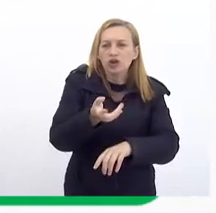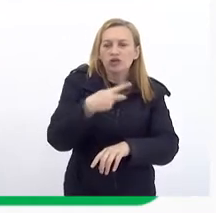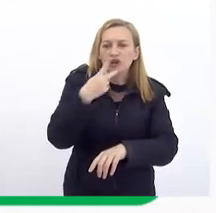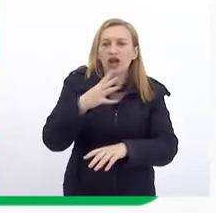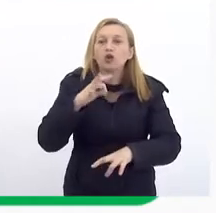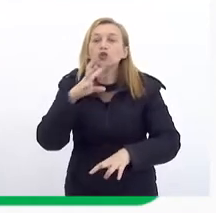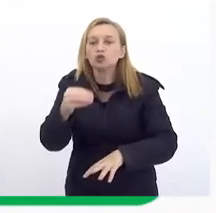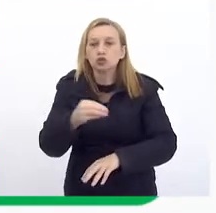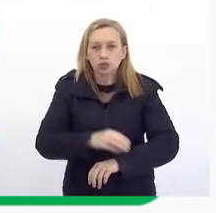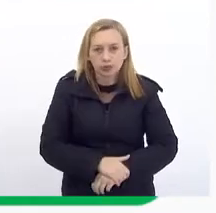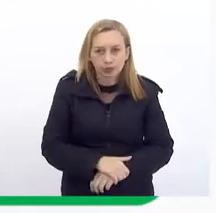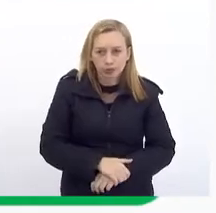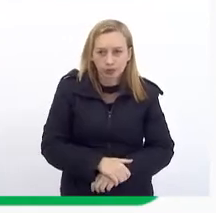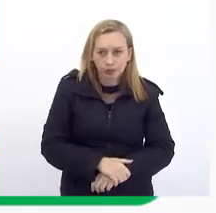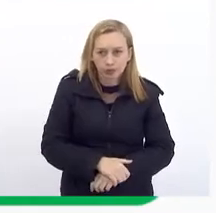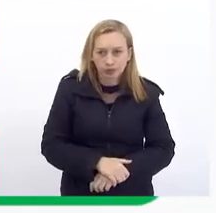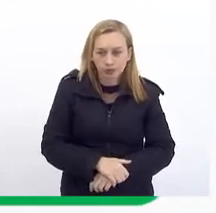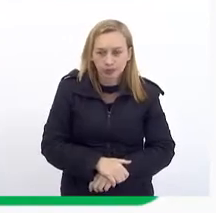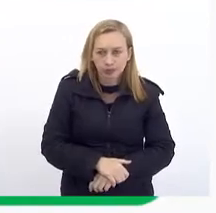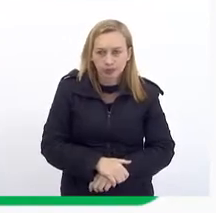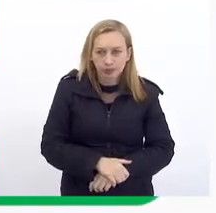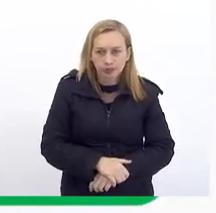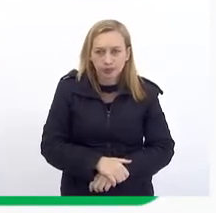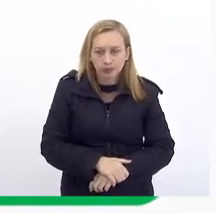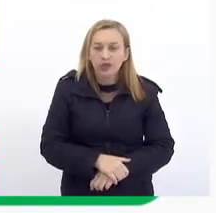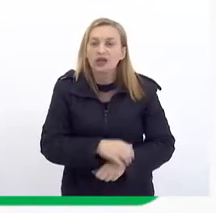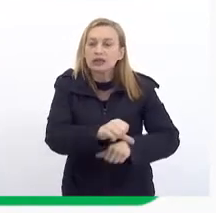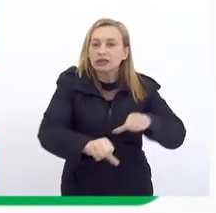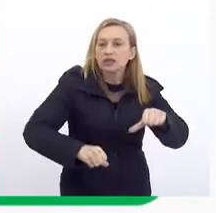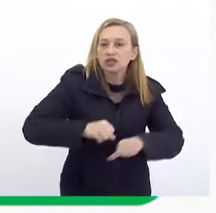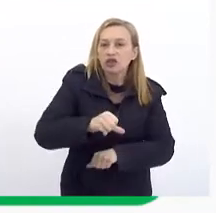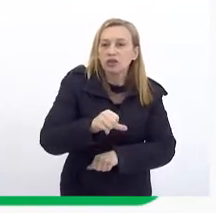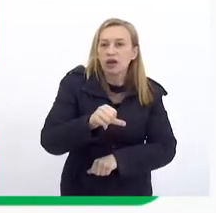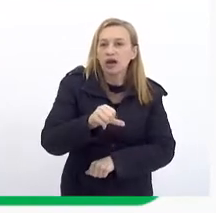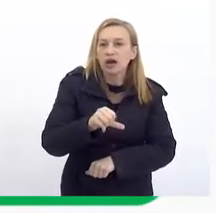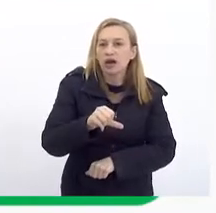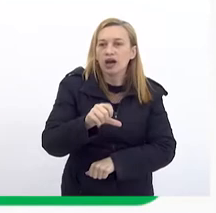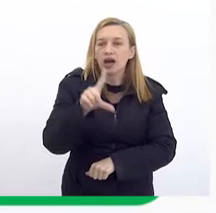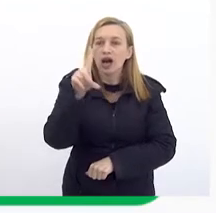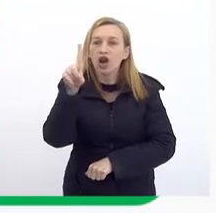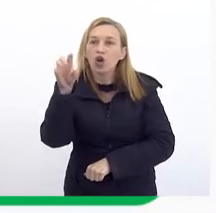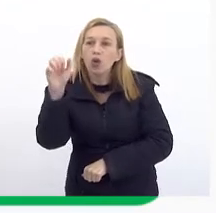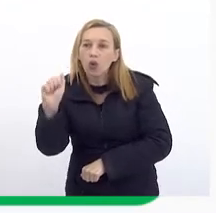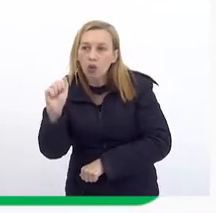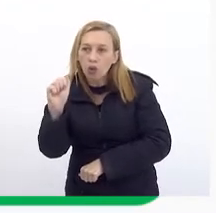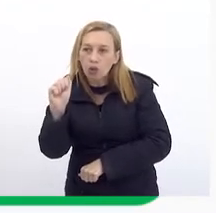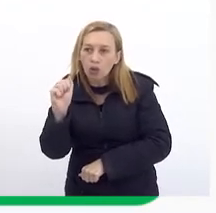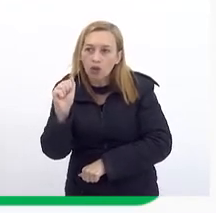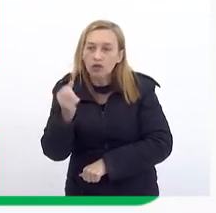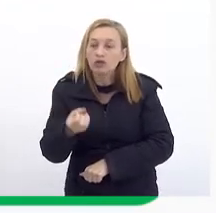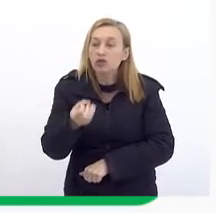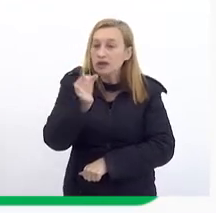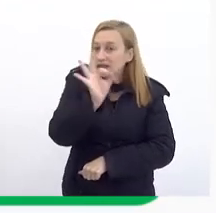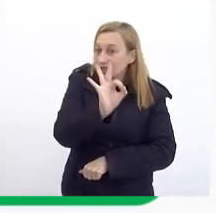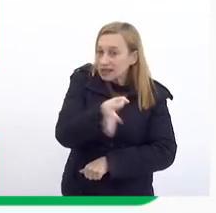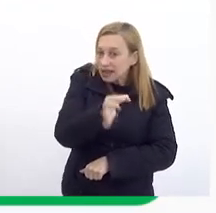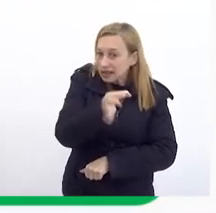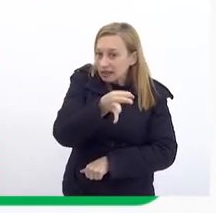com isso É Transformar a LOA De uma forma bastante concreta